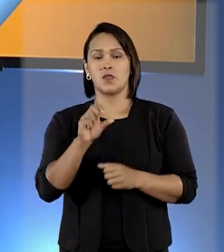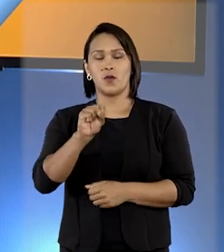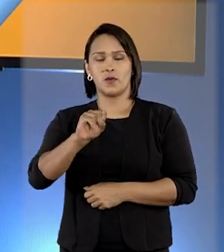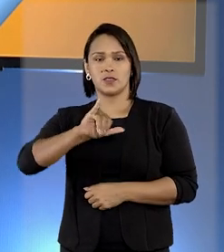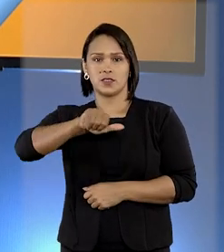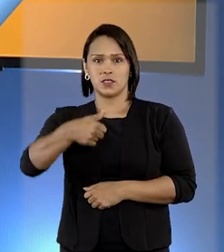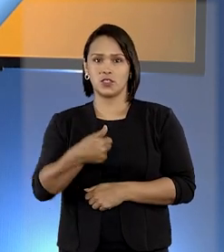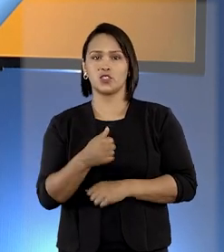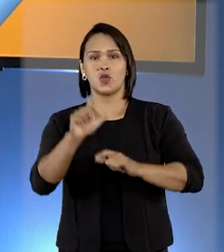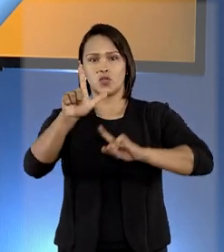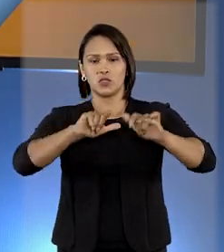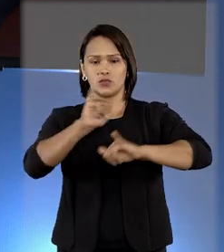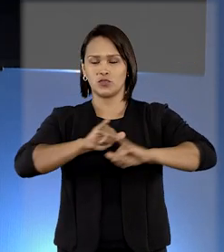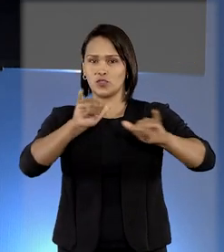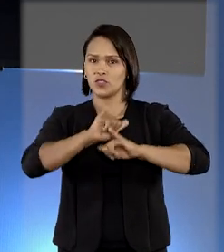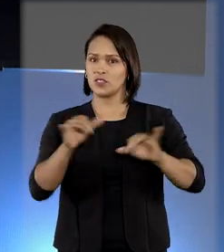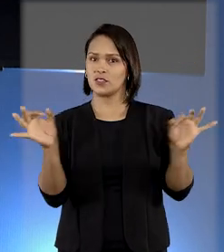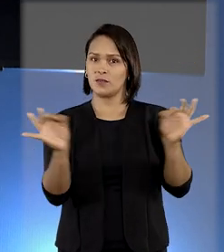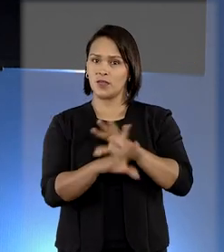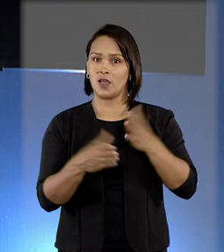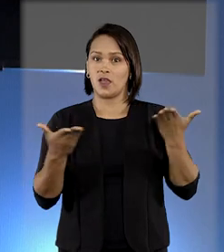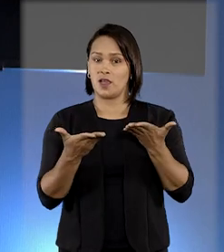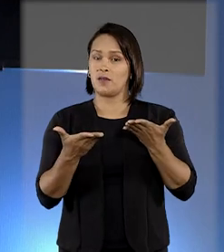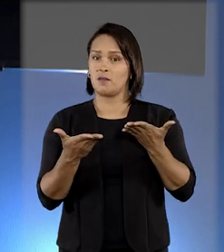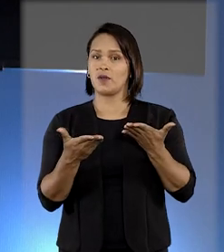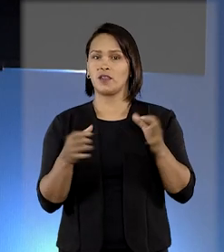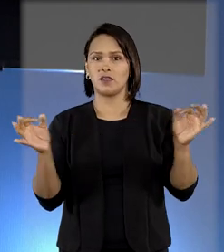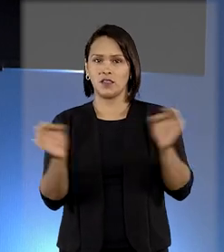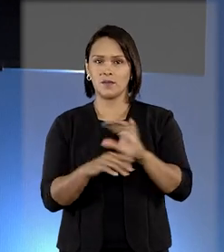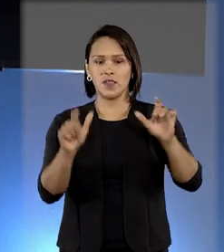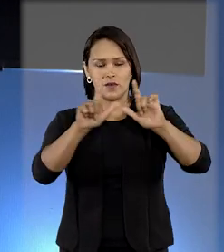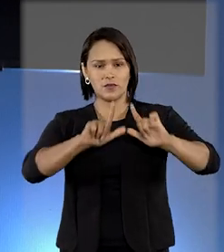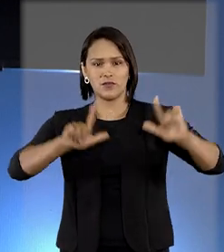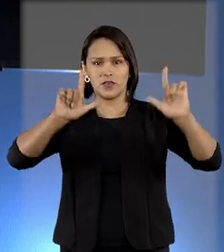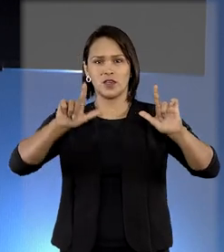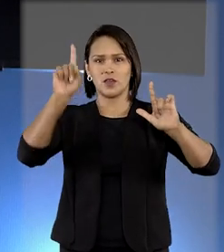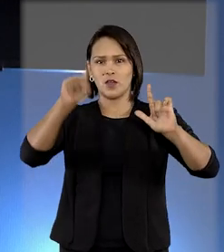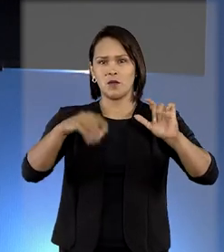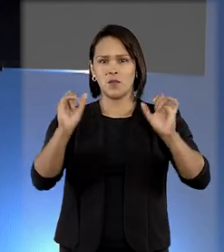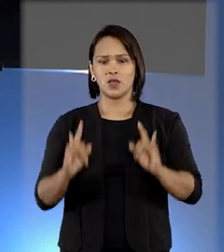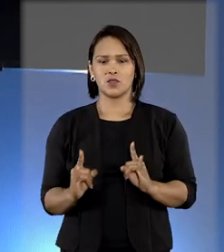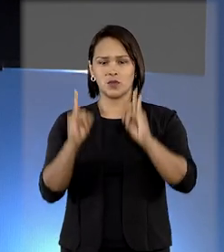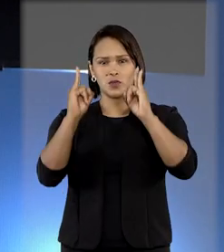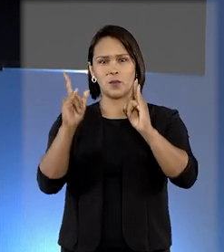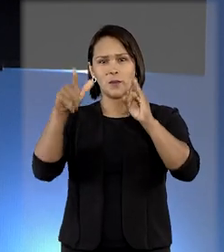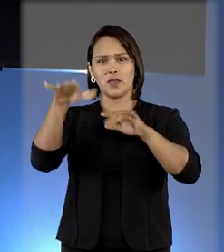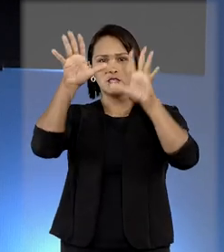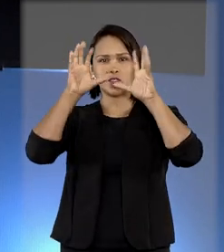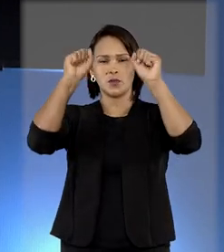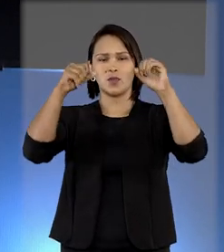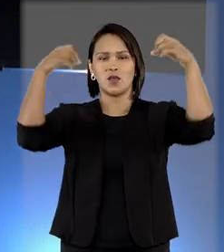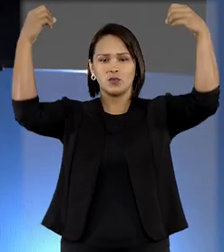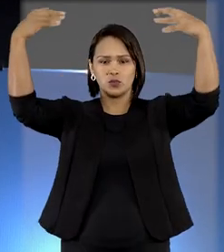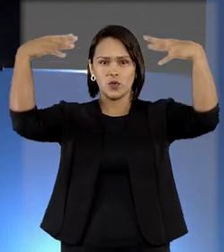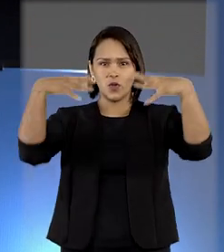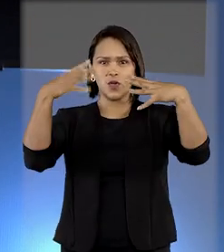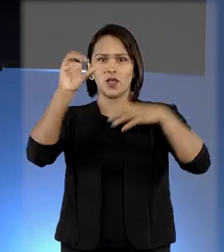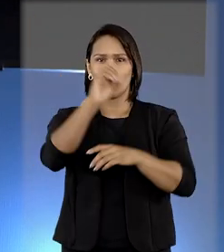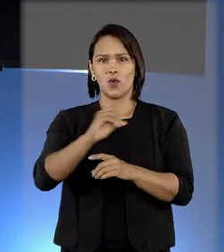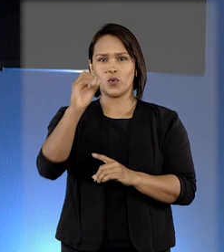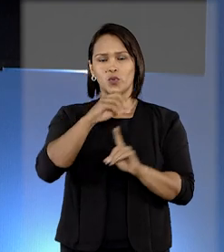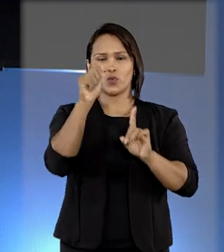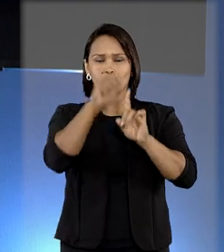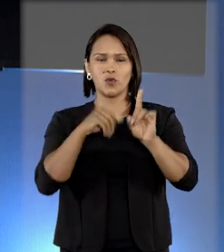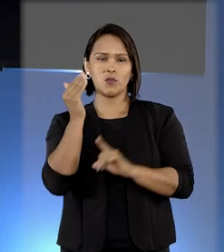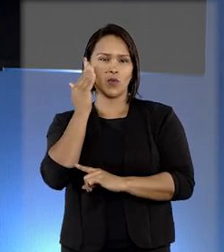aqui. E para terminar, fique com imagens do prédio do tribunal iluminado para o outubro rosa, em homenagem à